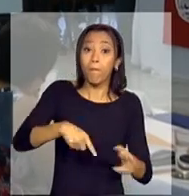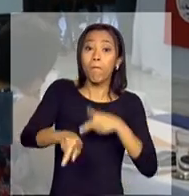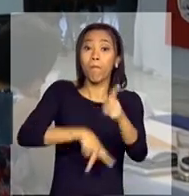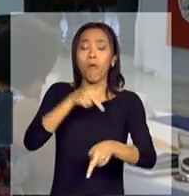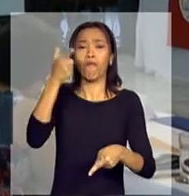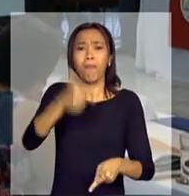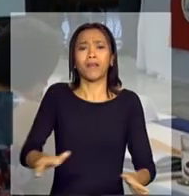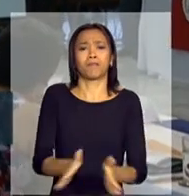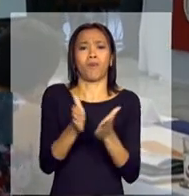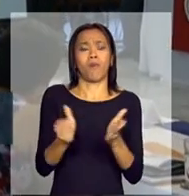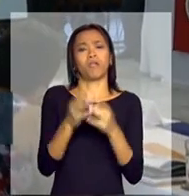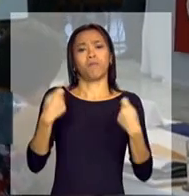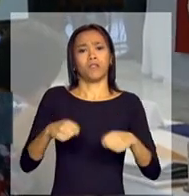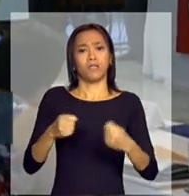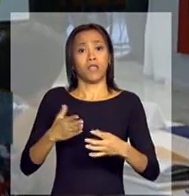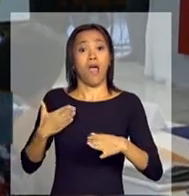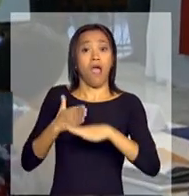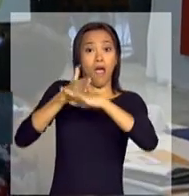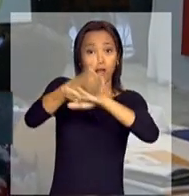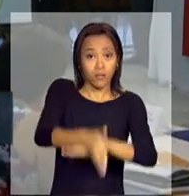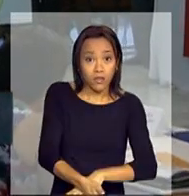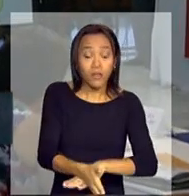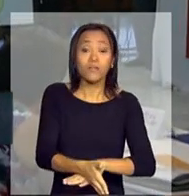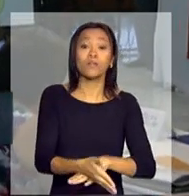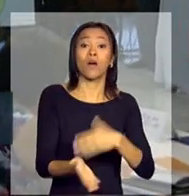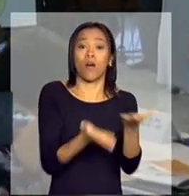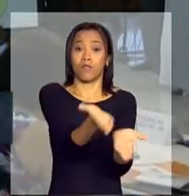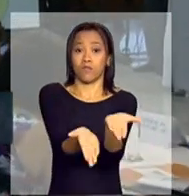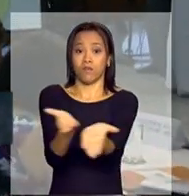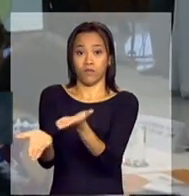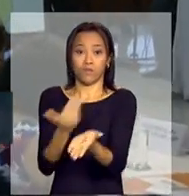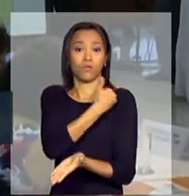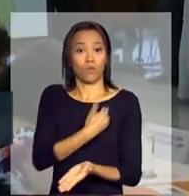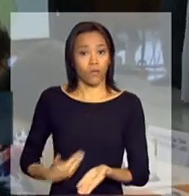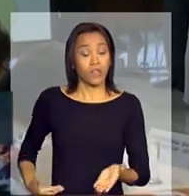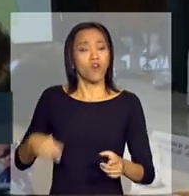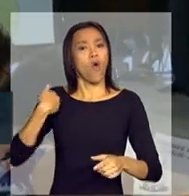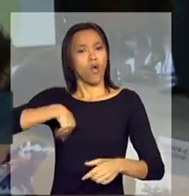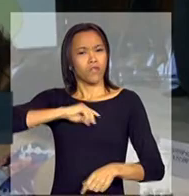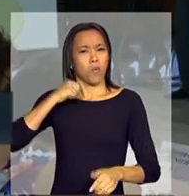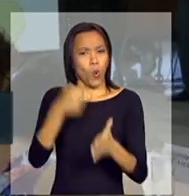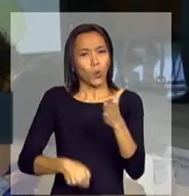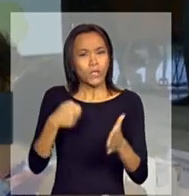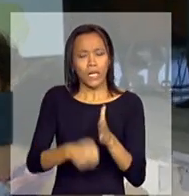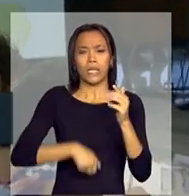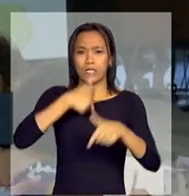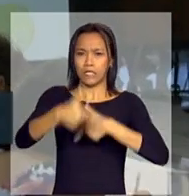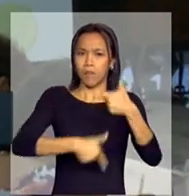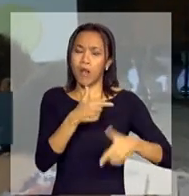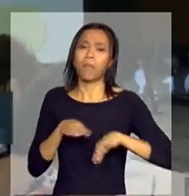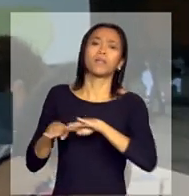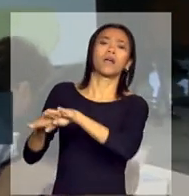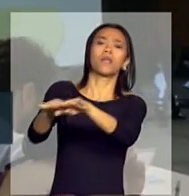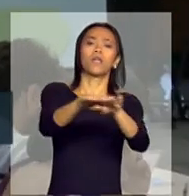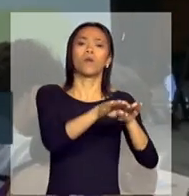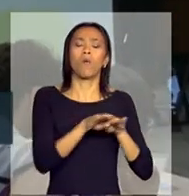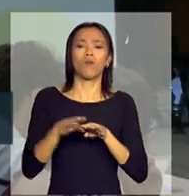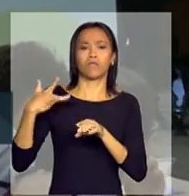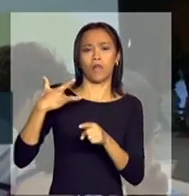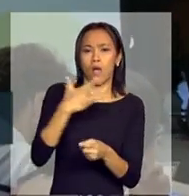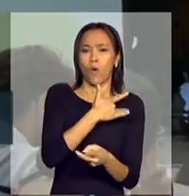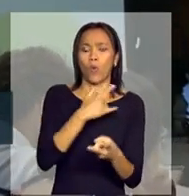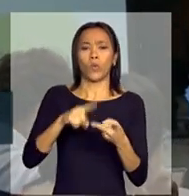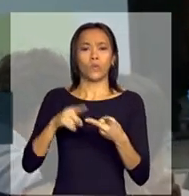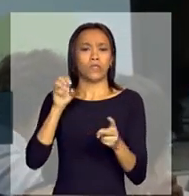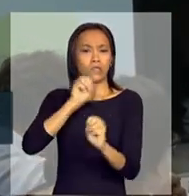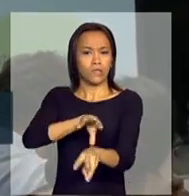de acesso aos serviços públicos, nós vamos continuar trabalhando e lutando para a universalização dos serviços de saúde, de educação,